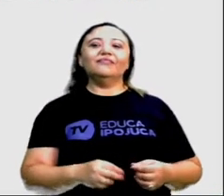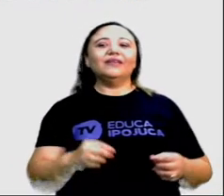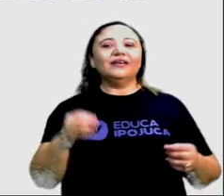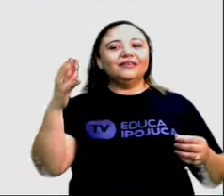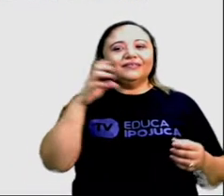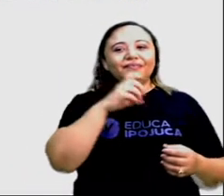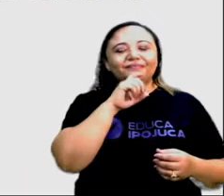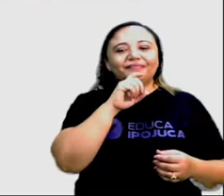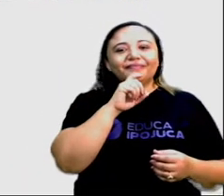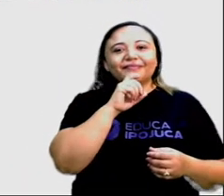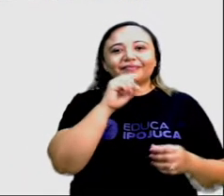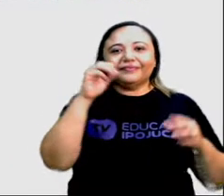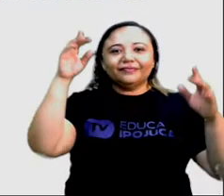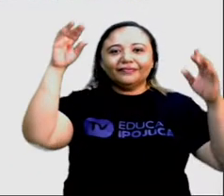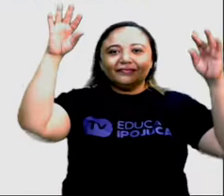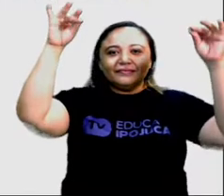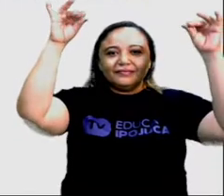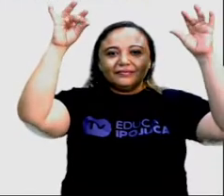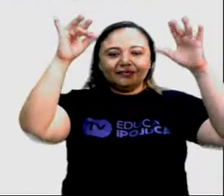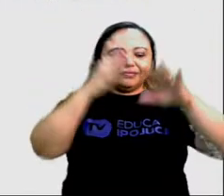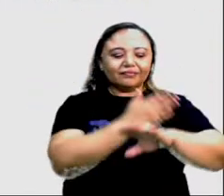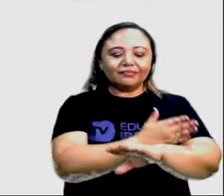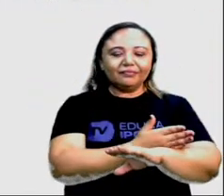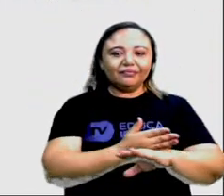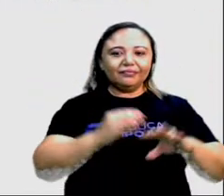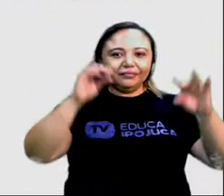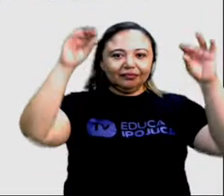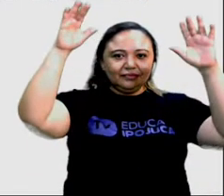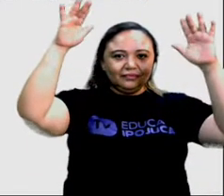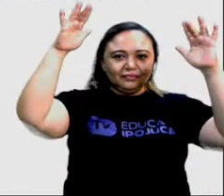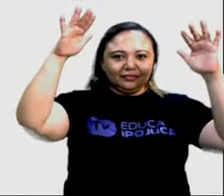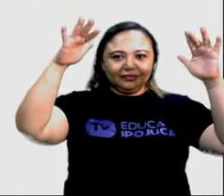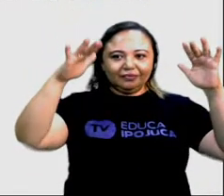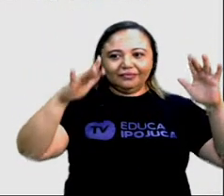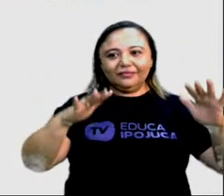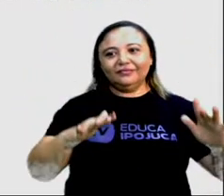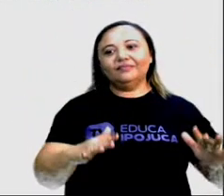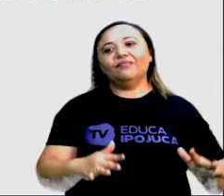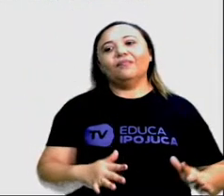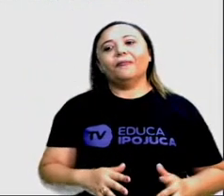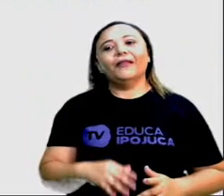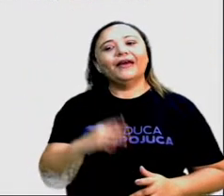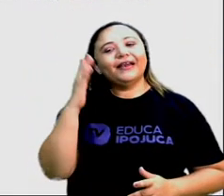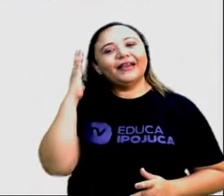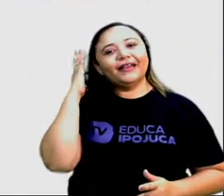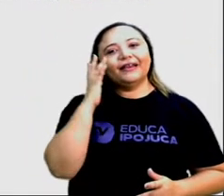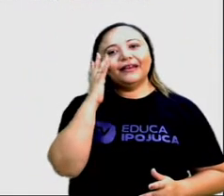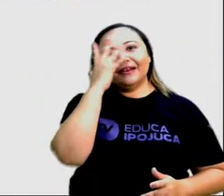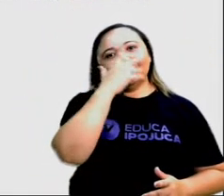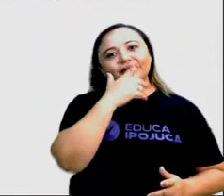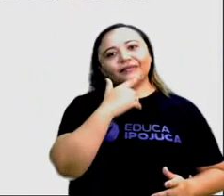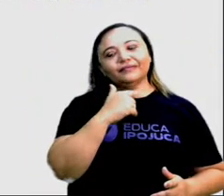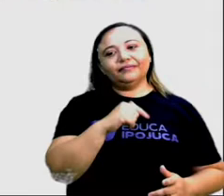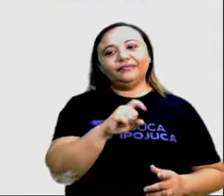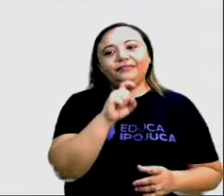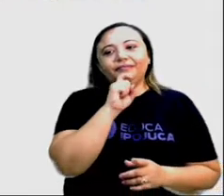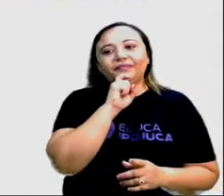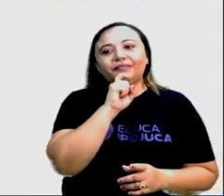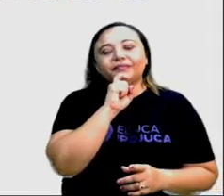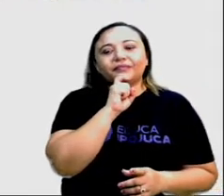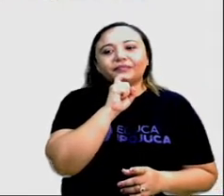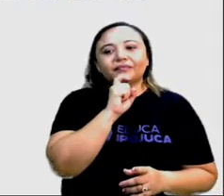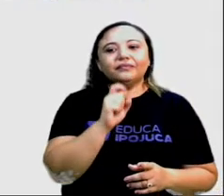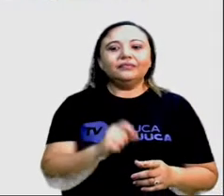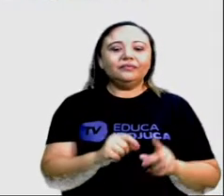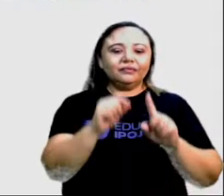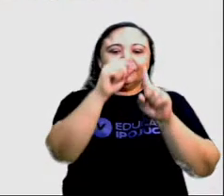de frio, cheia de neve. Olha que bonito. O inverno, ele é a época mais fria do ano. As temperaturas